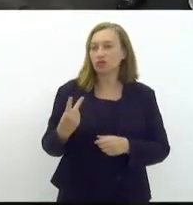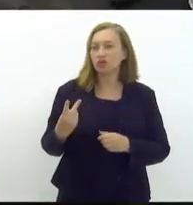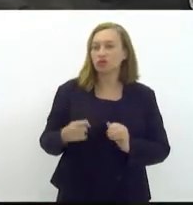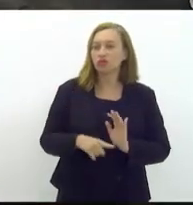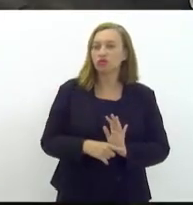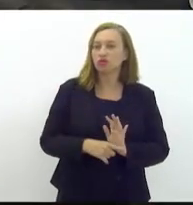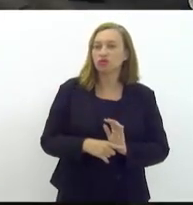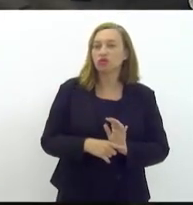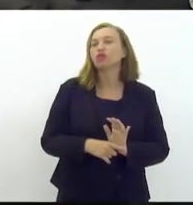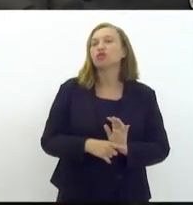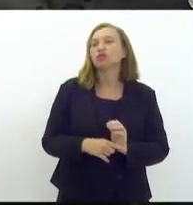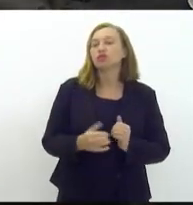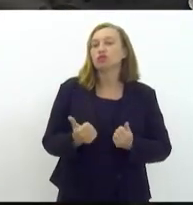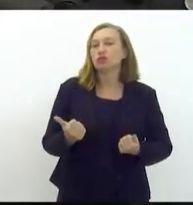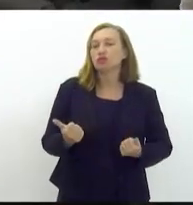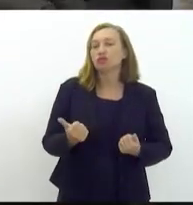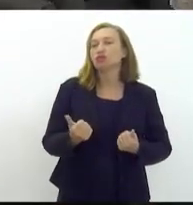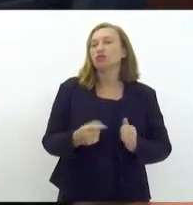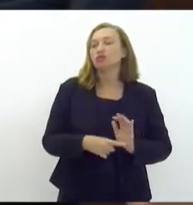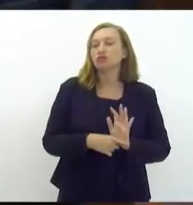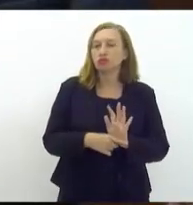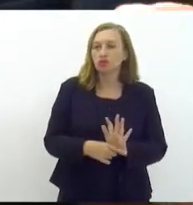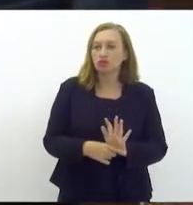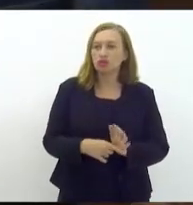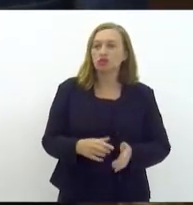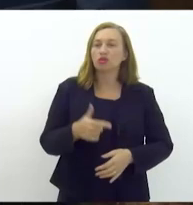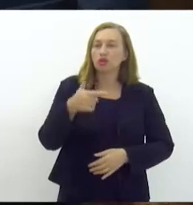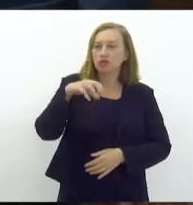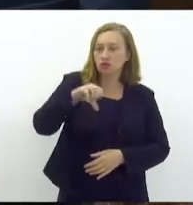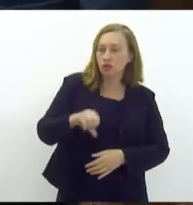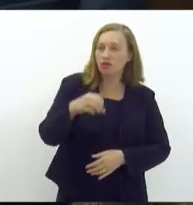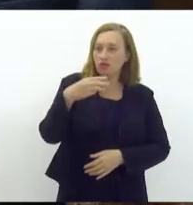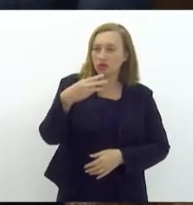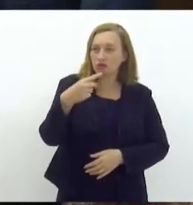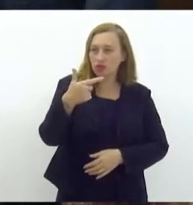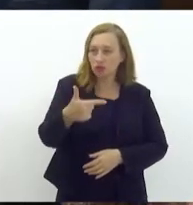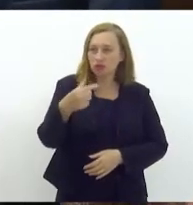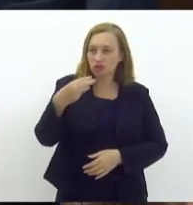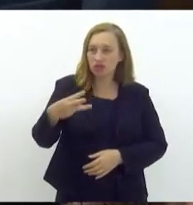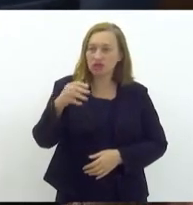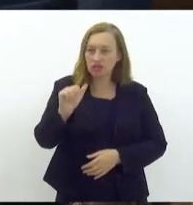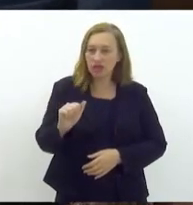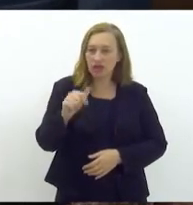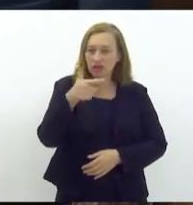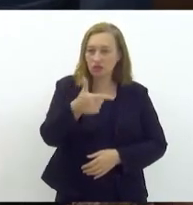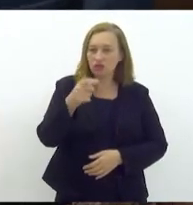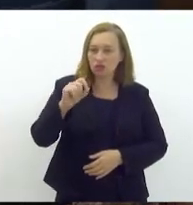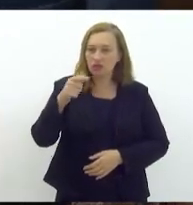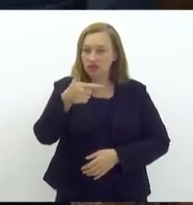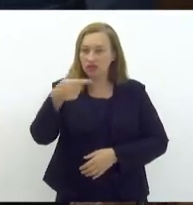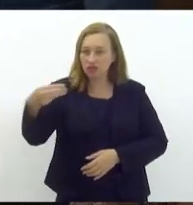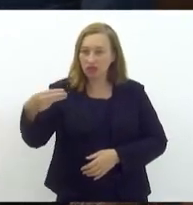obrigado, presidente. repetiu o número do projeto? Projeto 923A barra 2023.